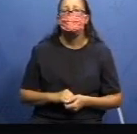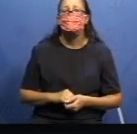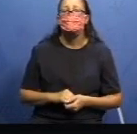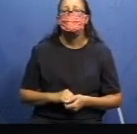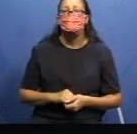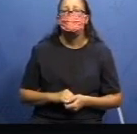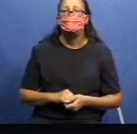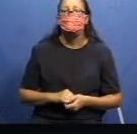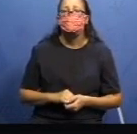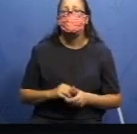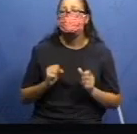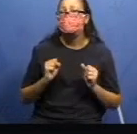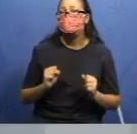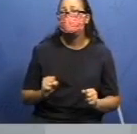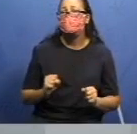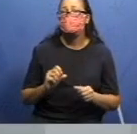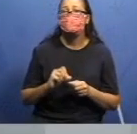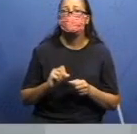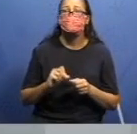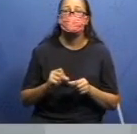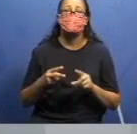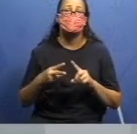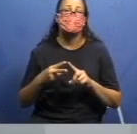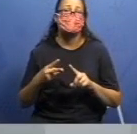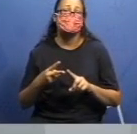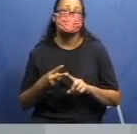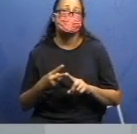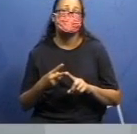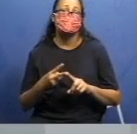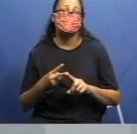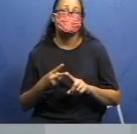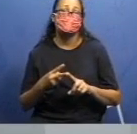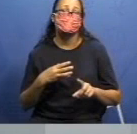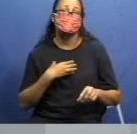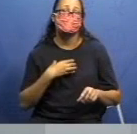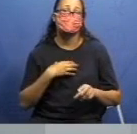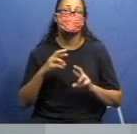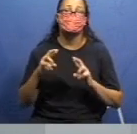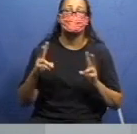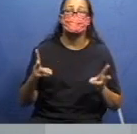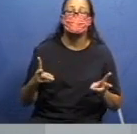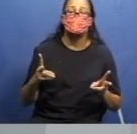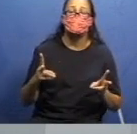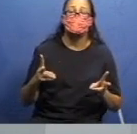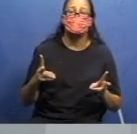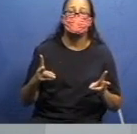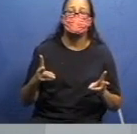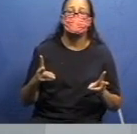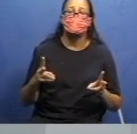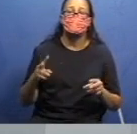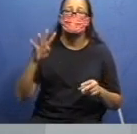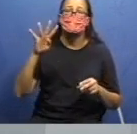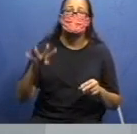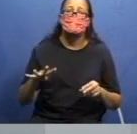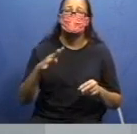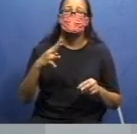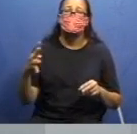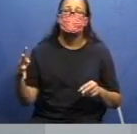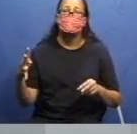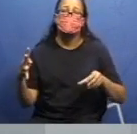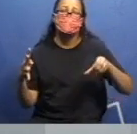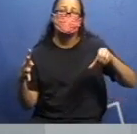A gente pode fazer de duas formas diferentes. Com quadrados, com nove quadradinhos, ou com